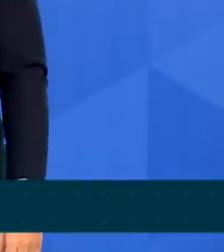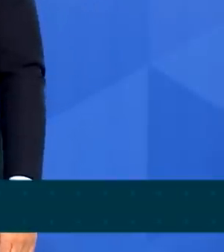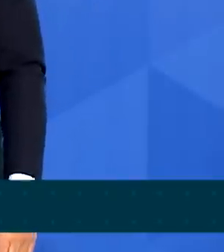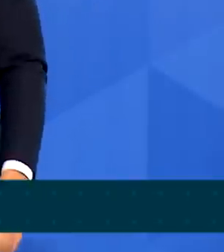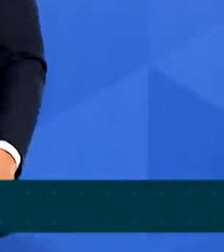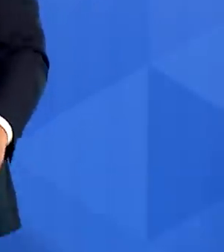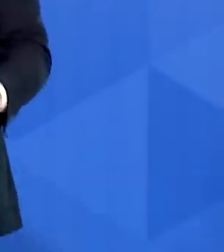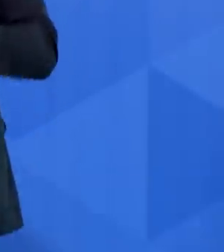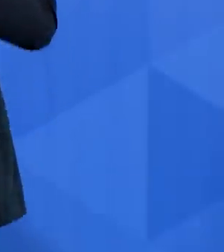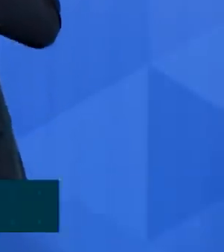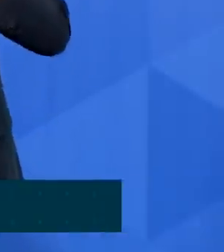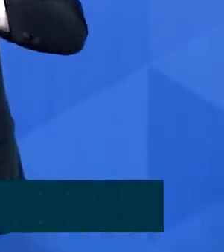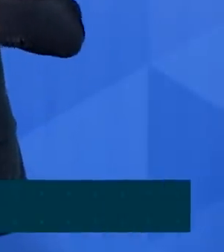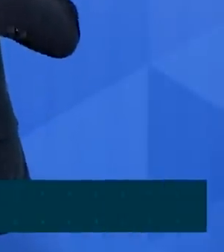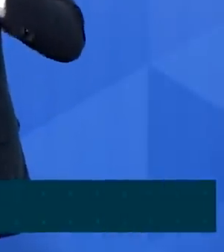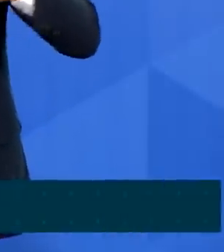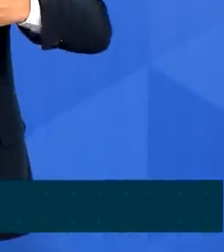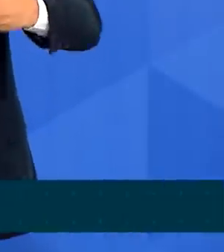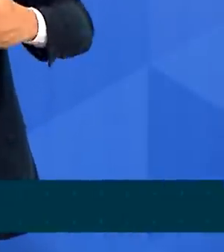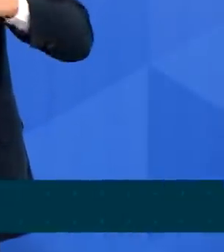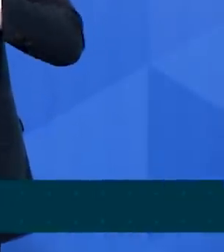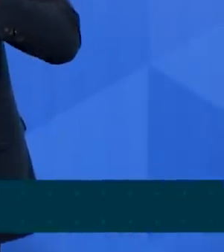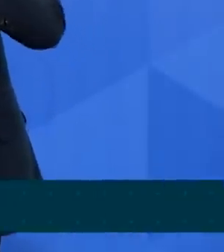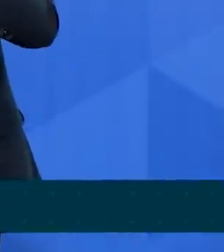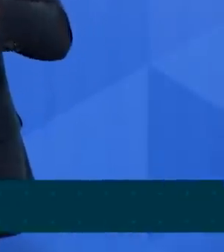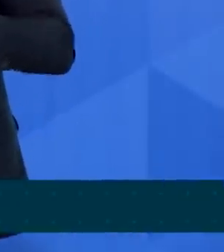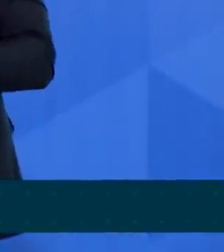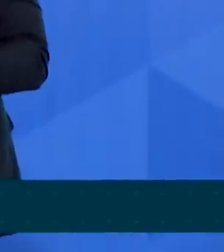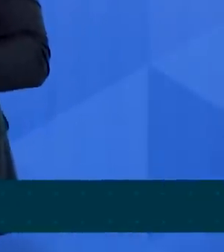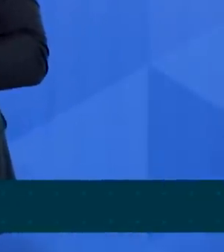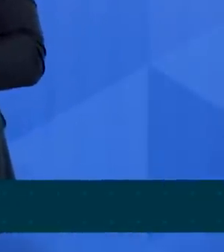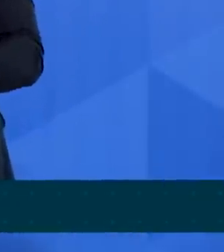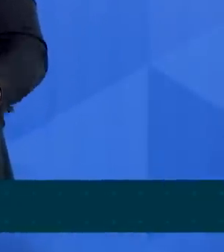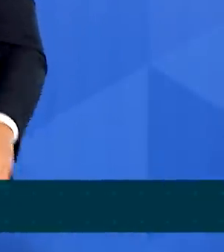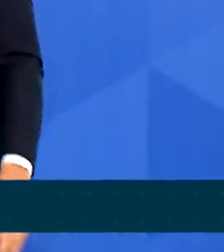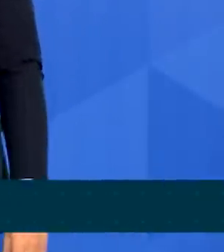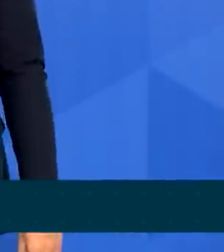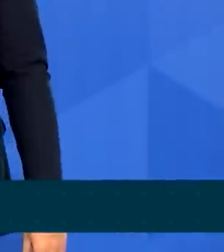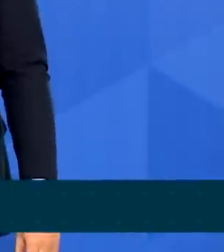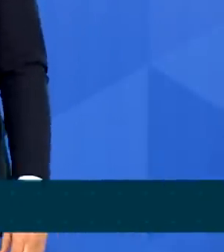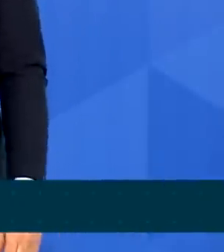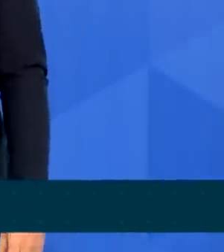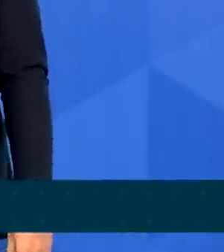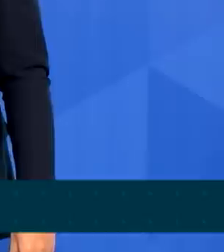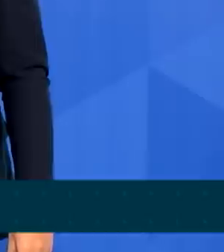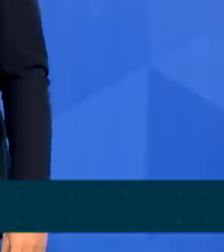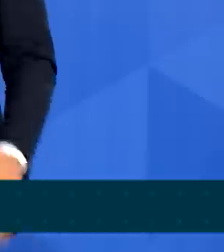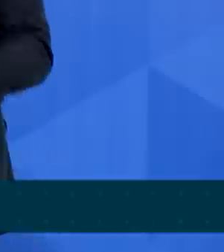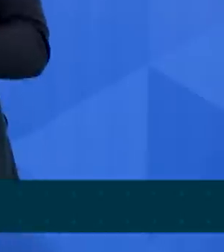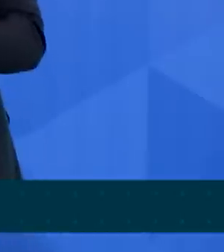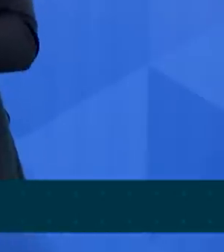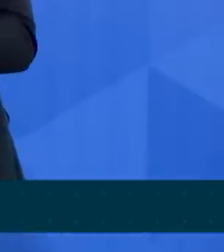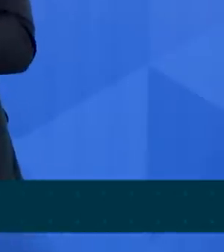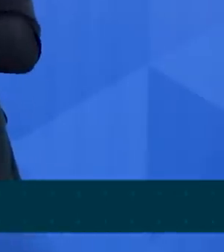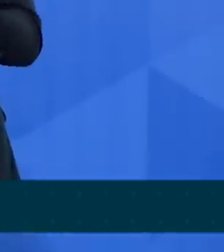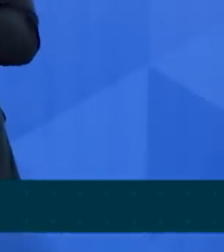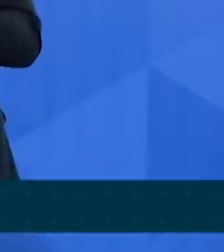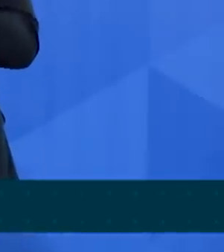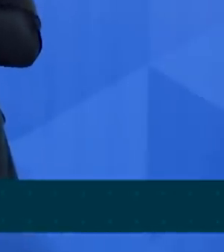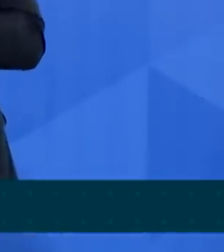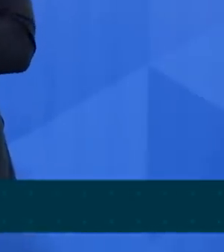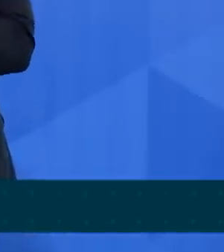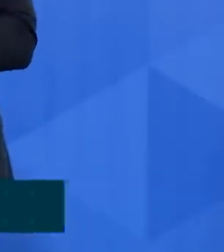Defesa, Horus Vigia, do Ministério da Justiça e Segurança Pública, Fronteira Blindada e Escudo,